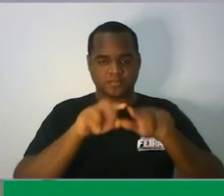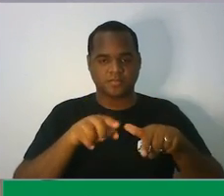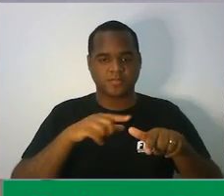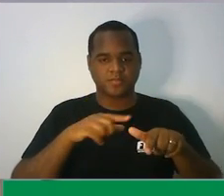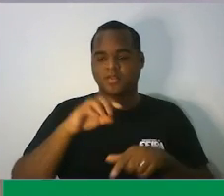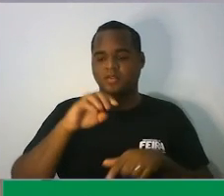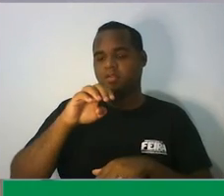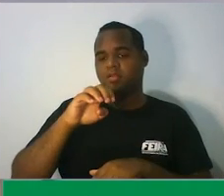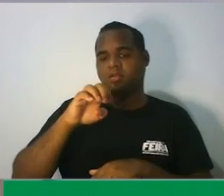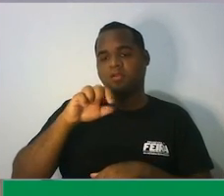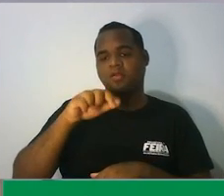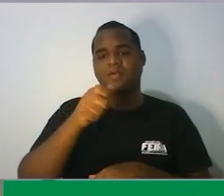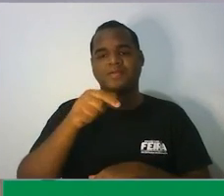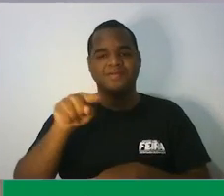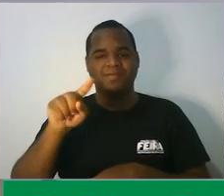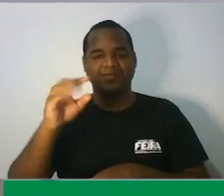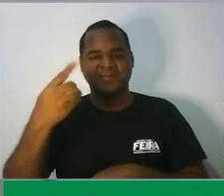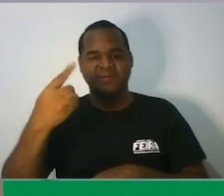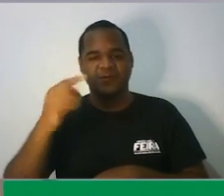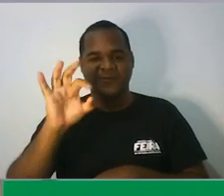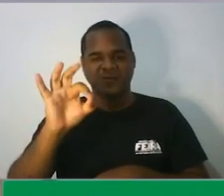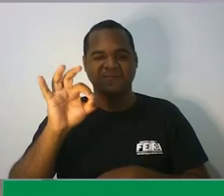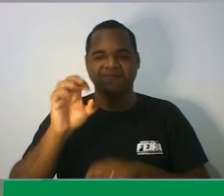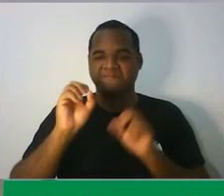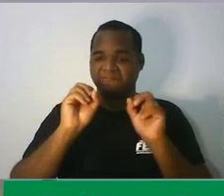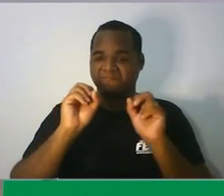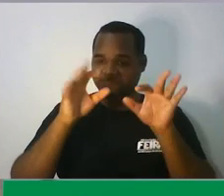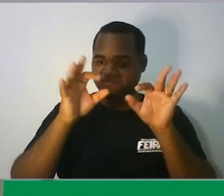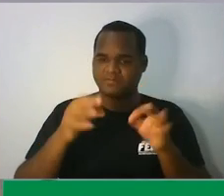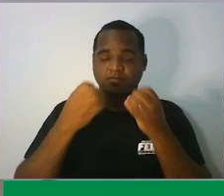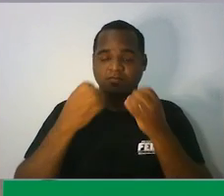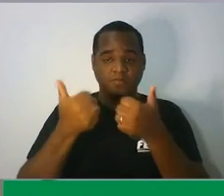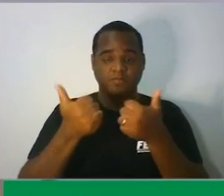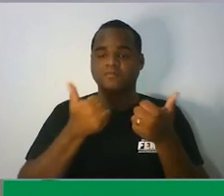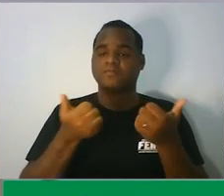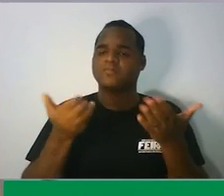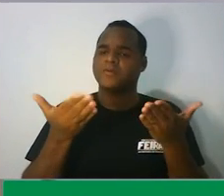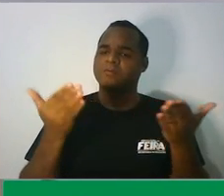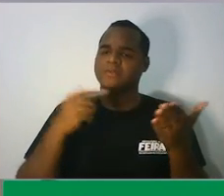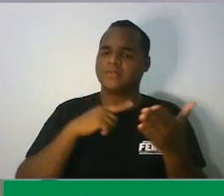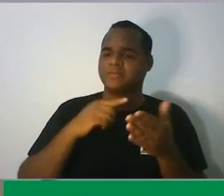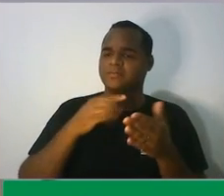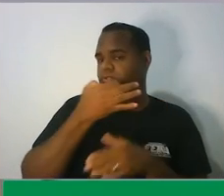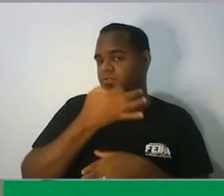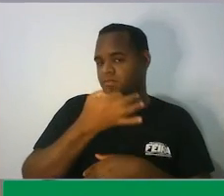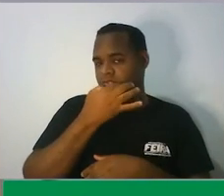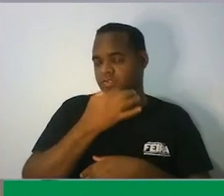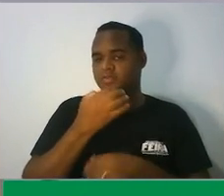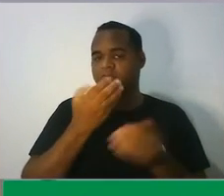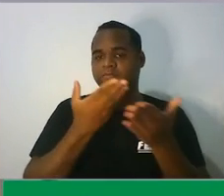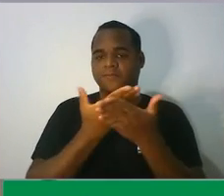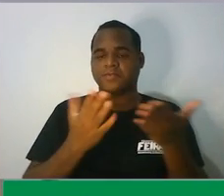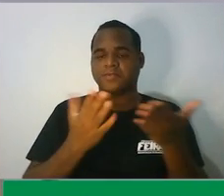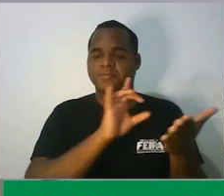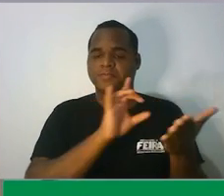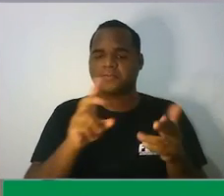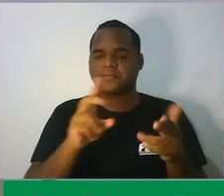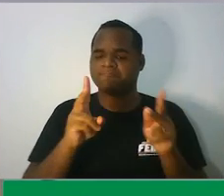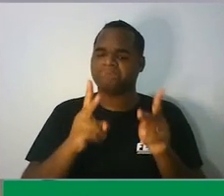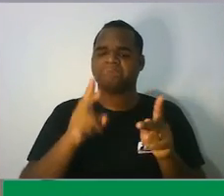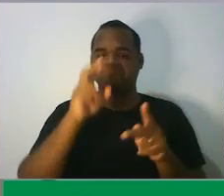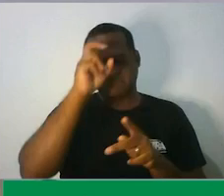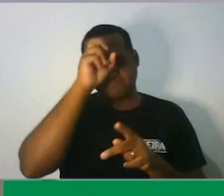primeiro grau certo? tá bom? o que eu posso deixar assim de sugestão para você para que você continue